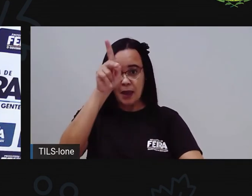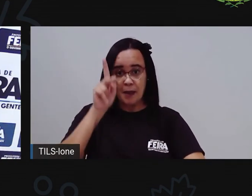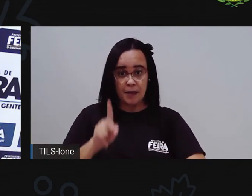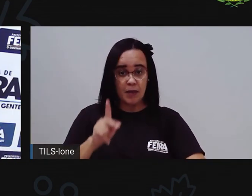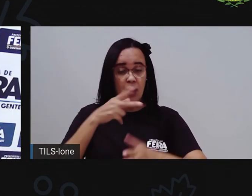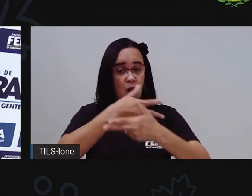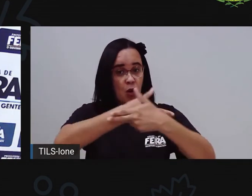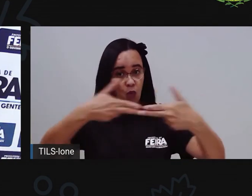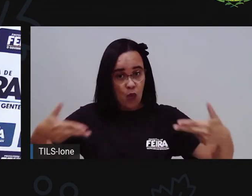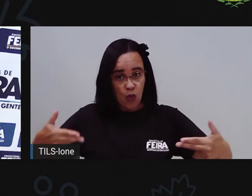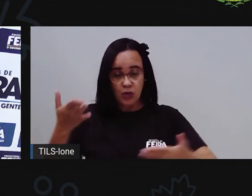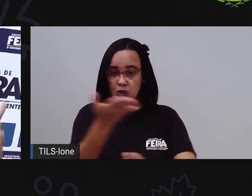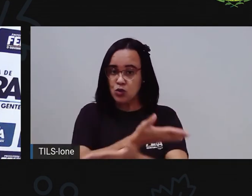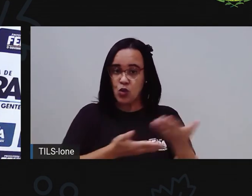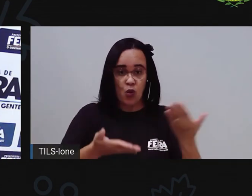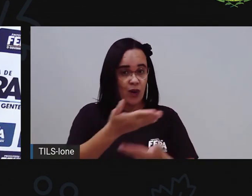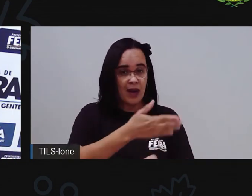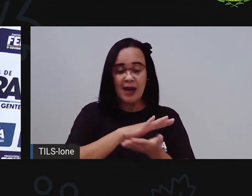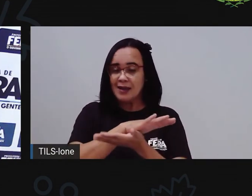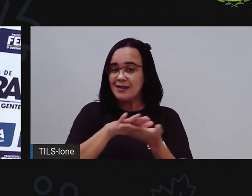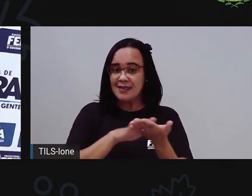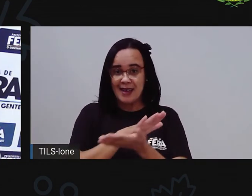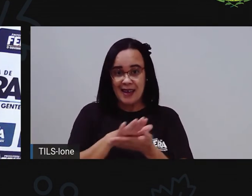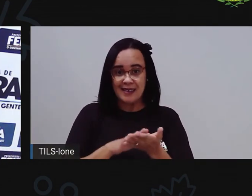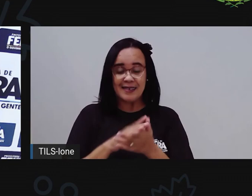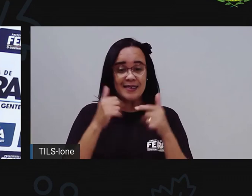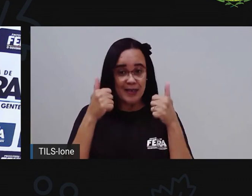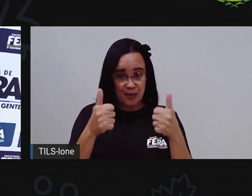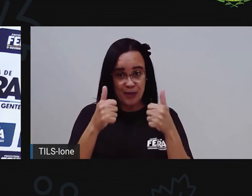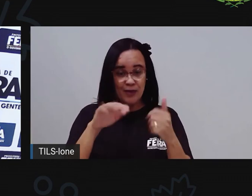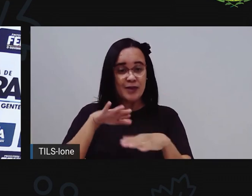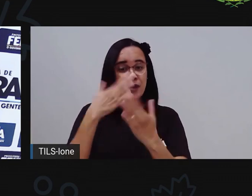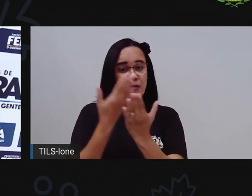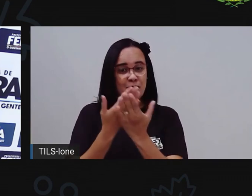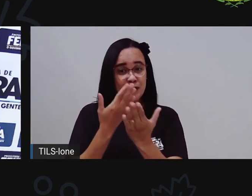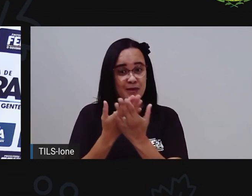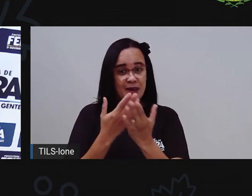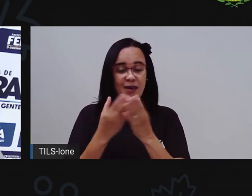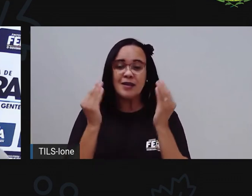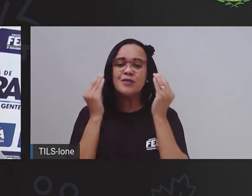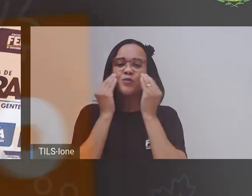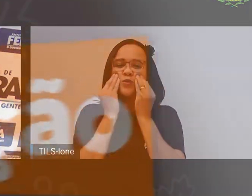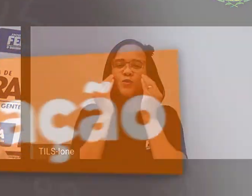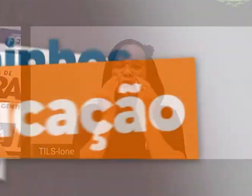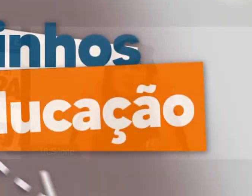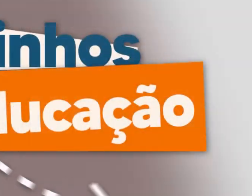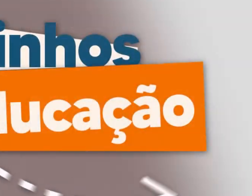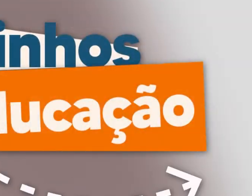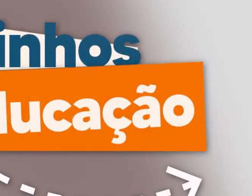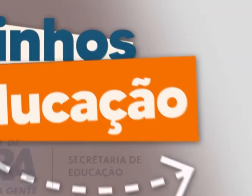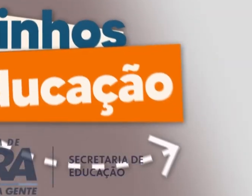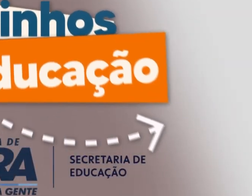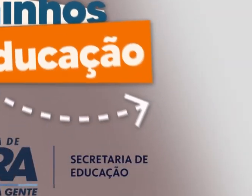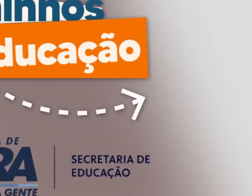compartilhá-los, tá bom? E é isso, a gente se vê na próxima aula, um beijão e até mais. Tchau, tchau. Tchau,